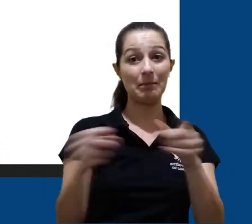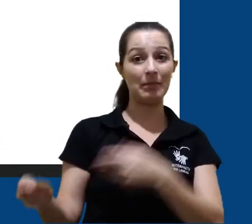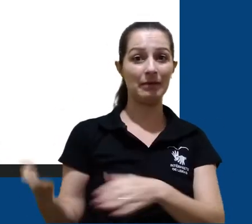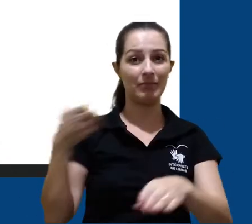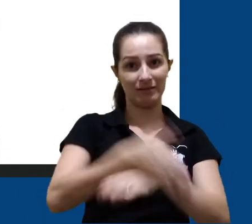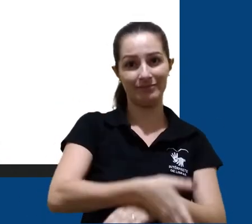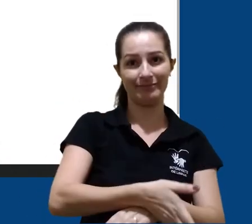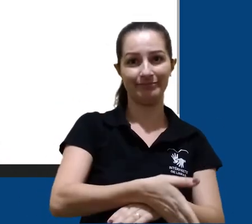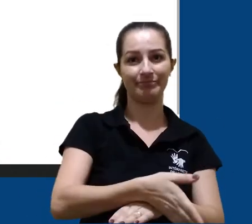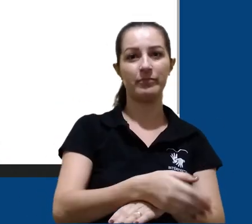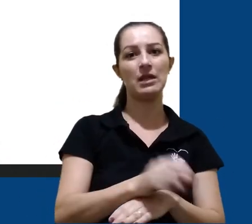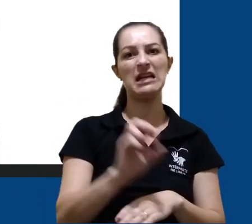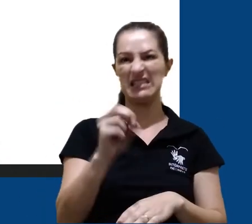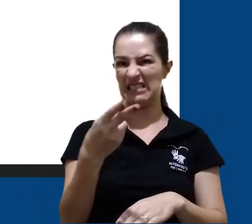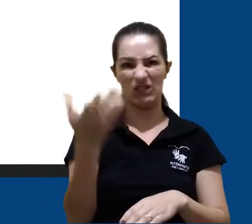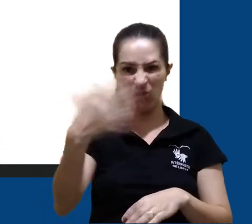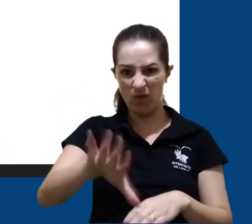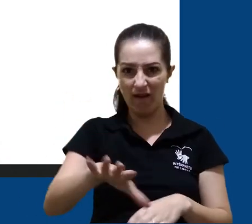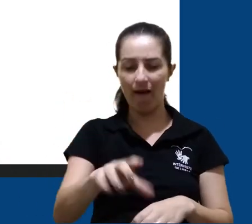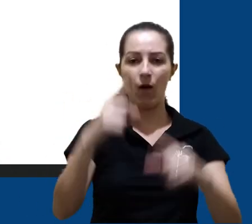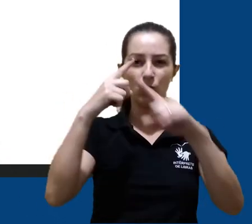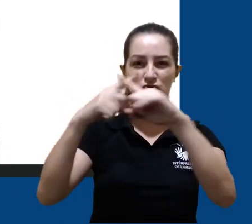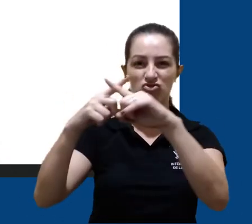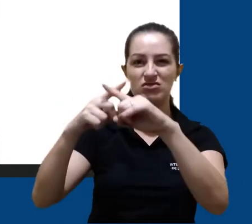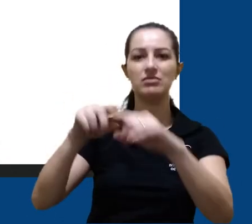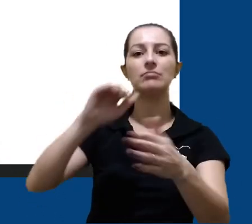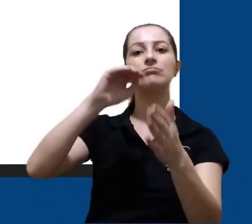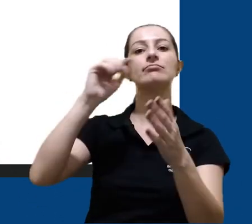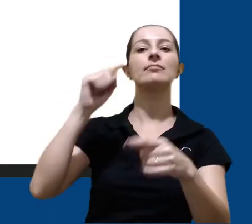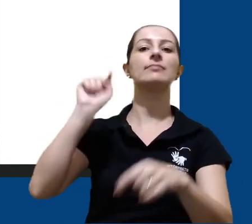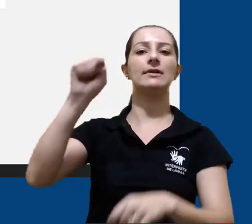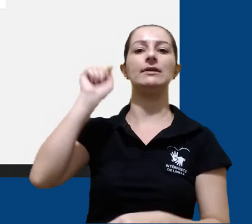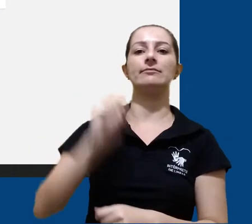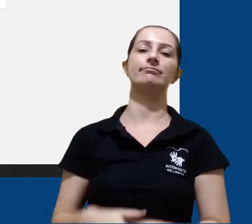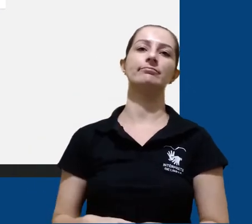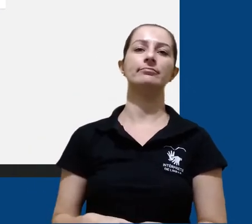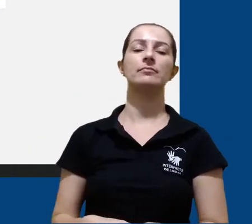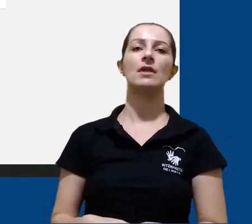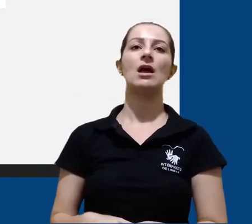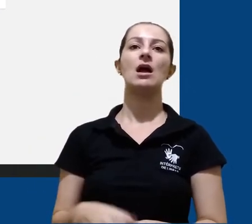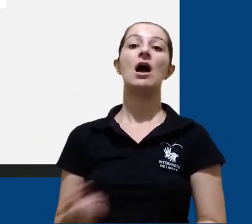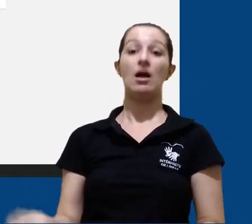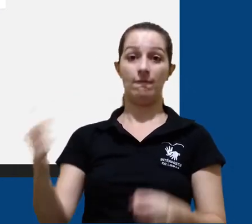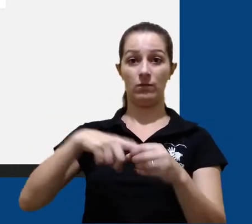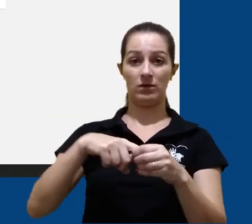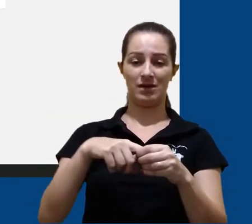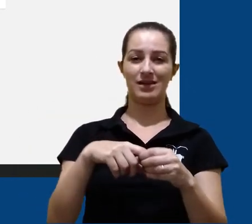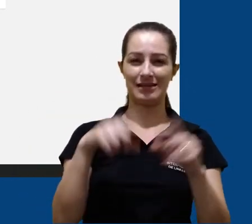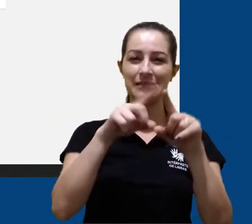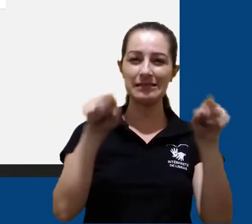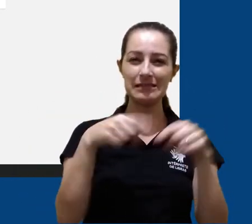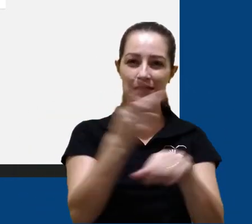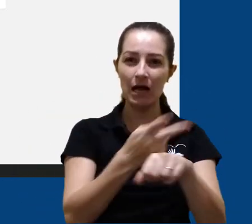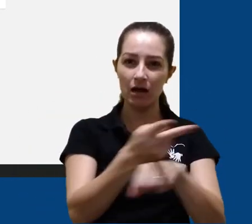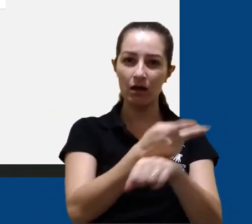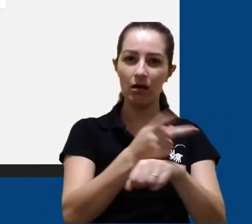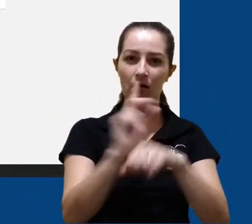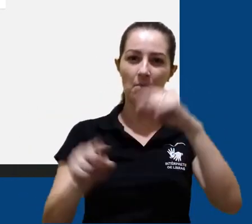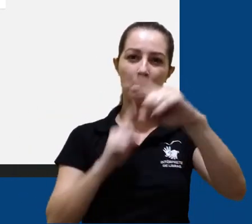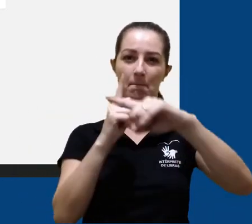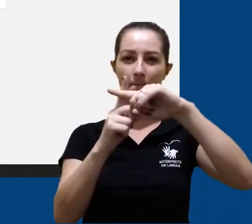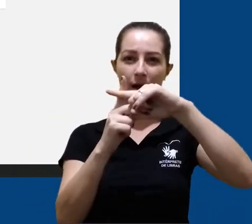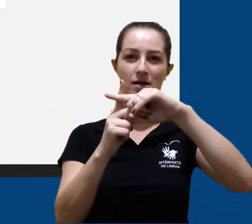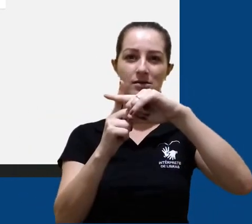dessa sala. Se não for o caso, clicamos no X no canto esquerdo. Voltando à tela de Procurar salas,